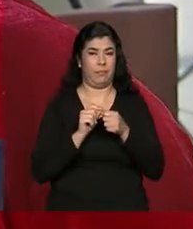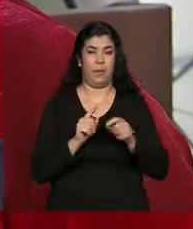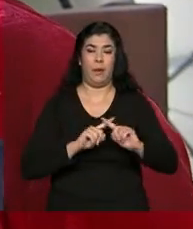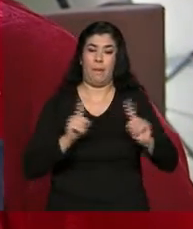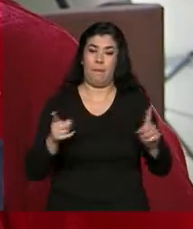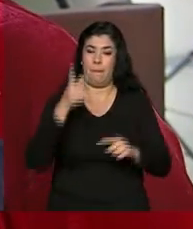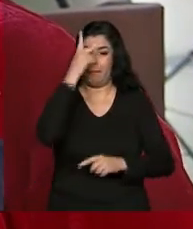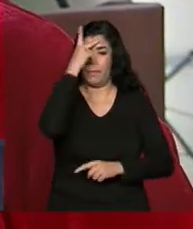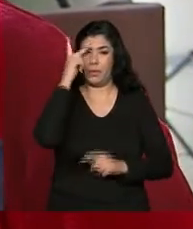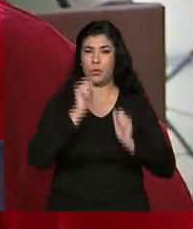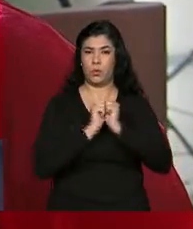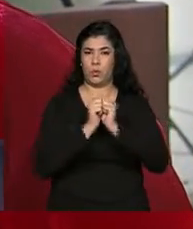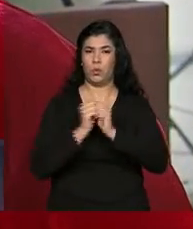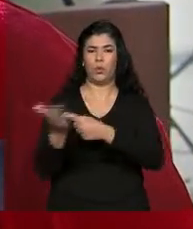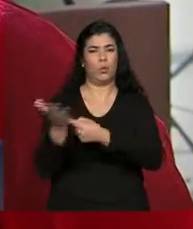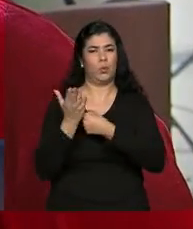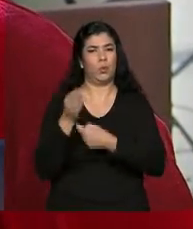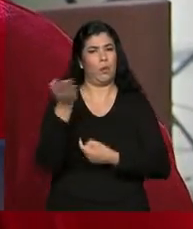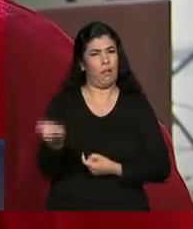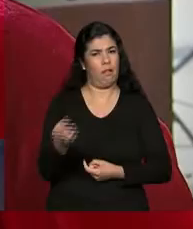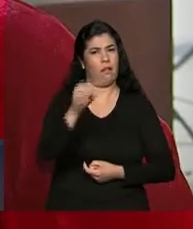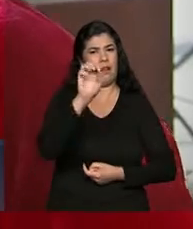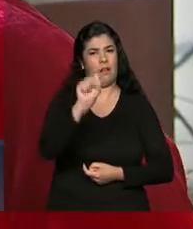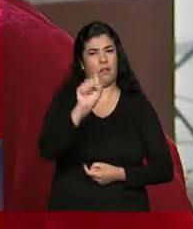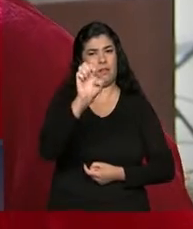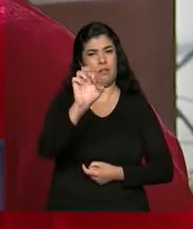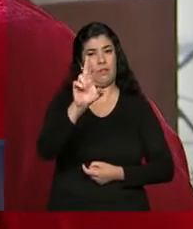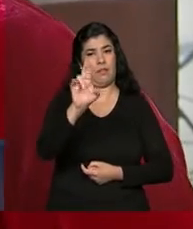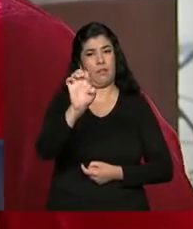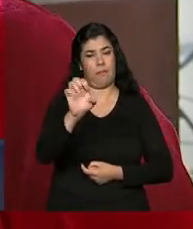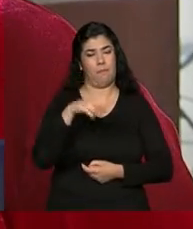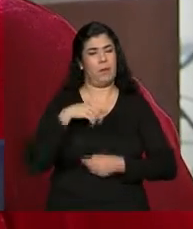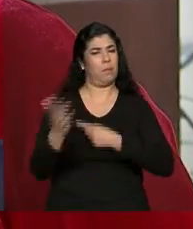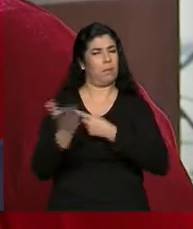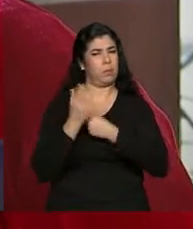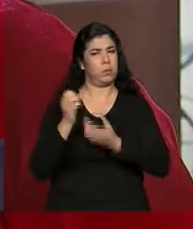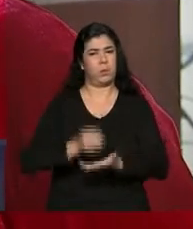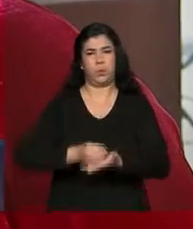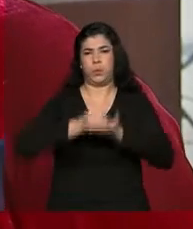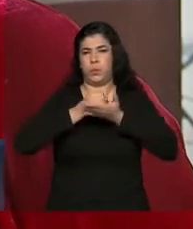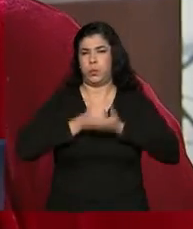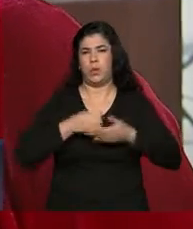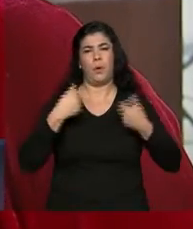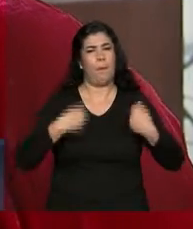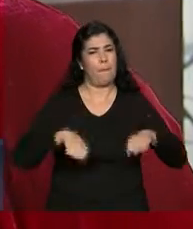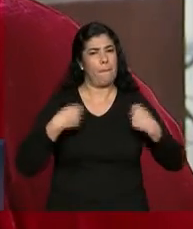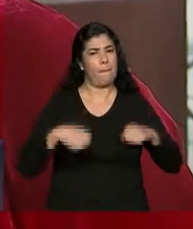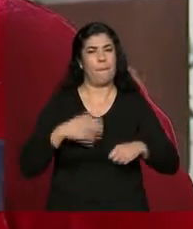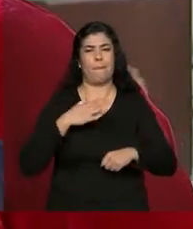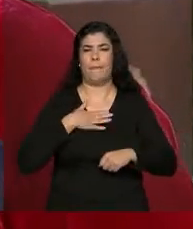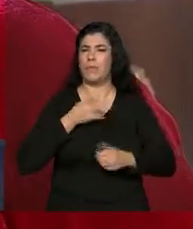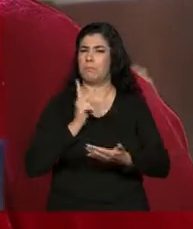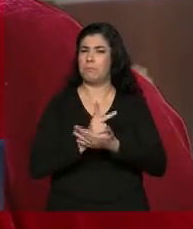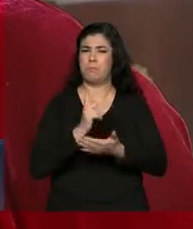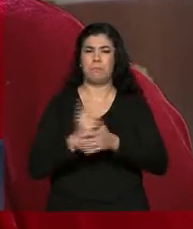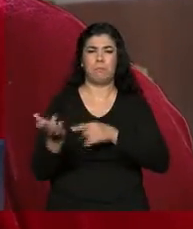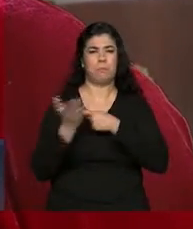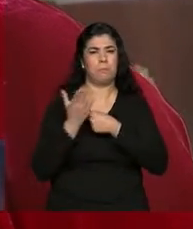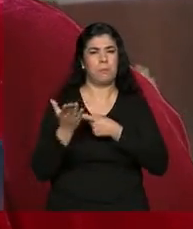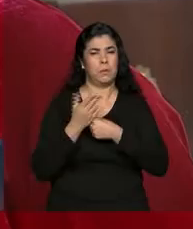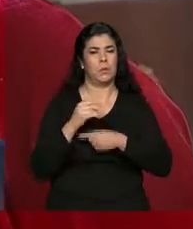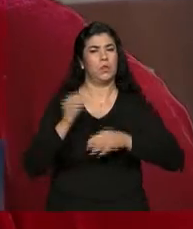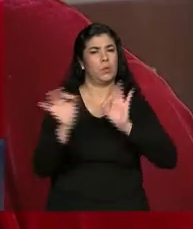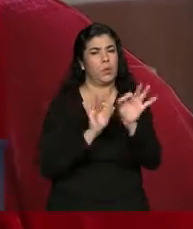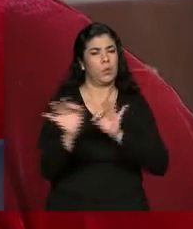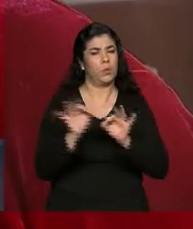Mas o pessoal do SEBRAE são muito parceiros, muito bacana. Qualquer coisa que a gente precisa, ao menos a minha, eles sempre me auxiliaram, me